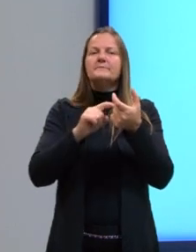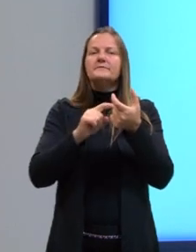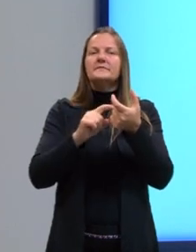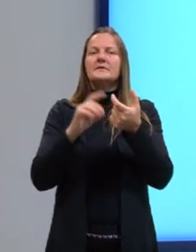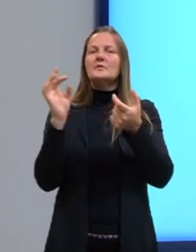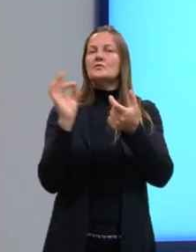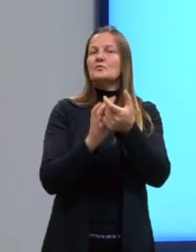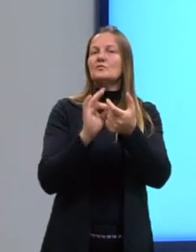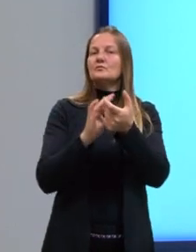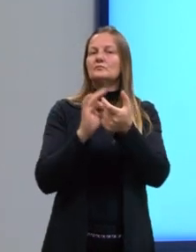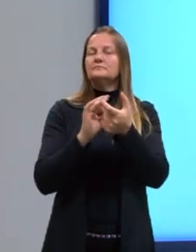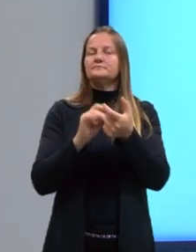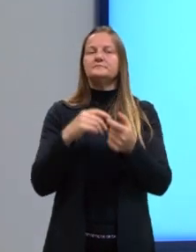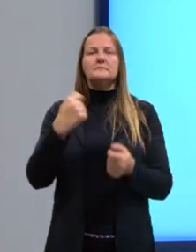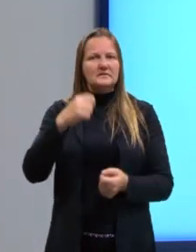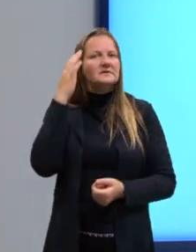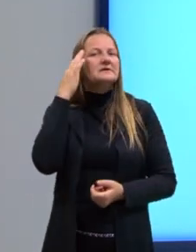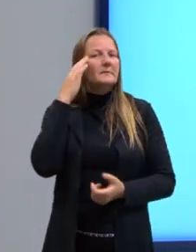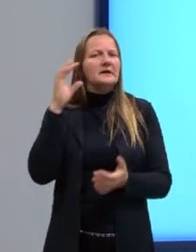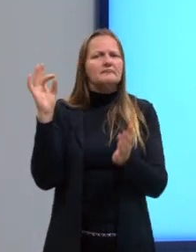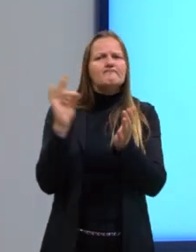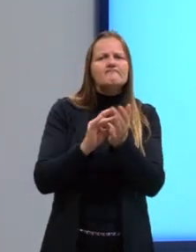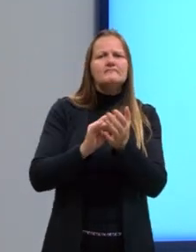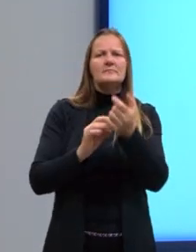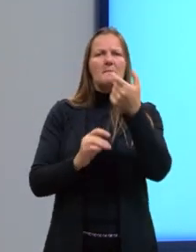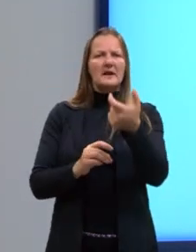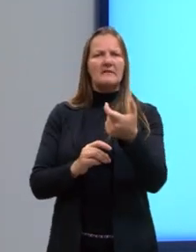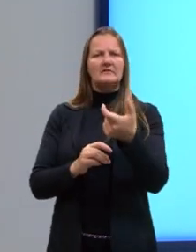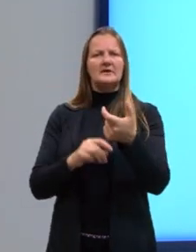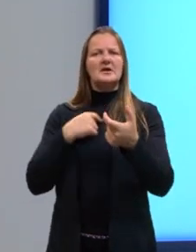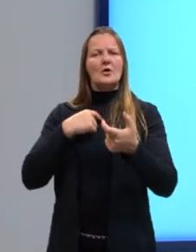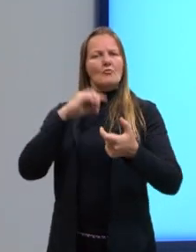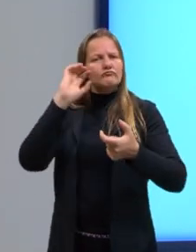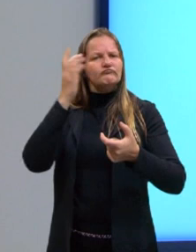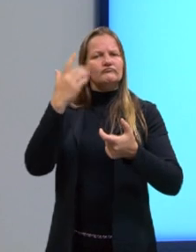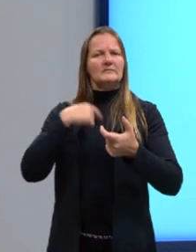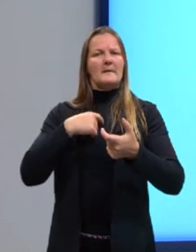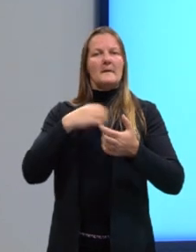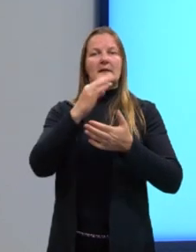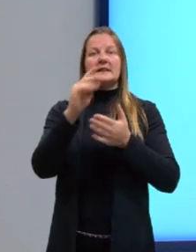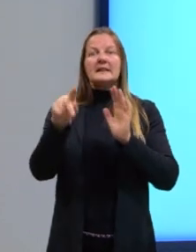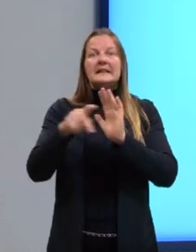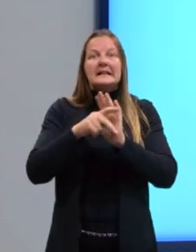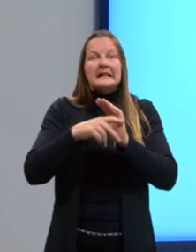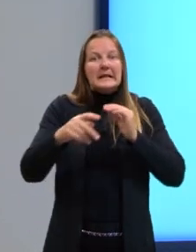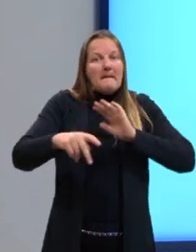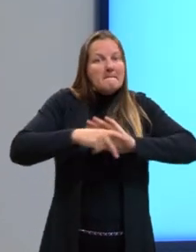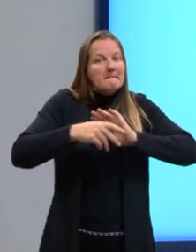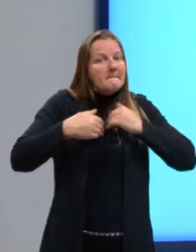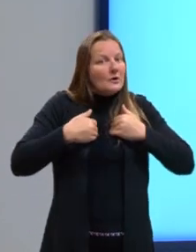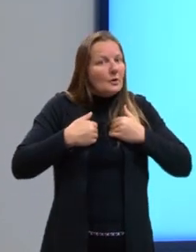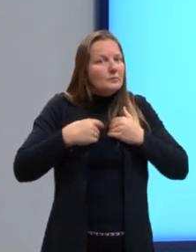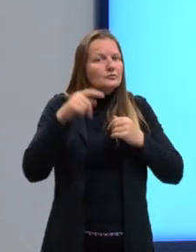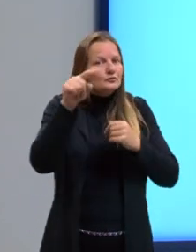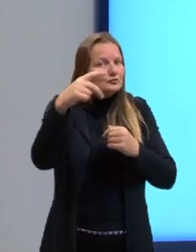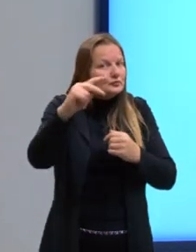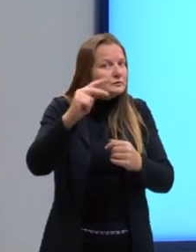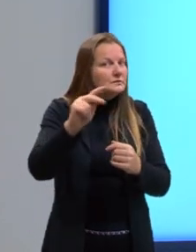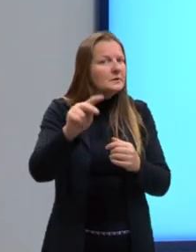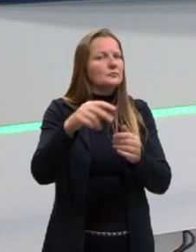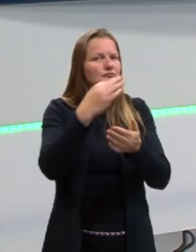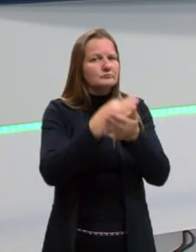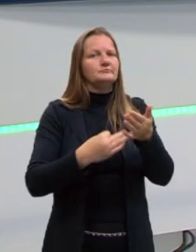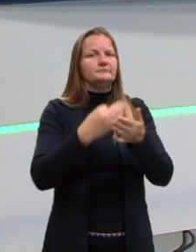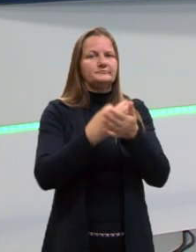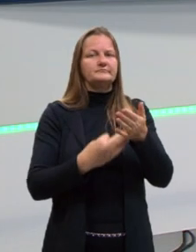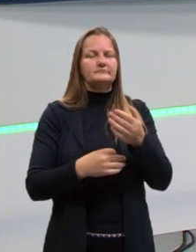original? Eu preciso saber isso. Eu escolho, eu defino, é o meu texto, é a minha escrita. Eu